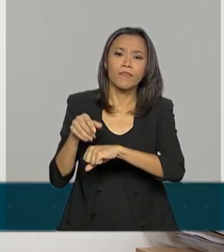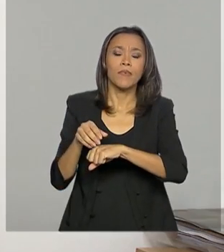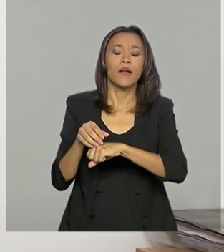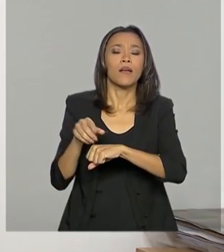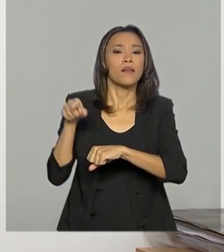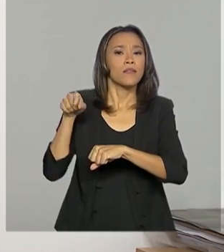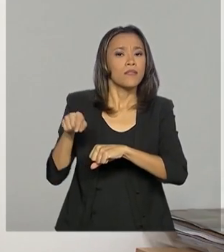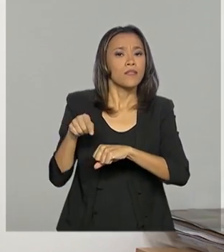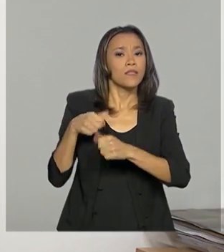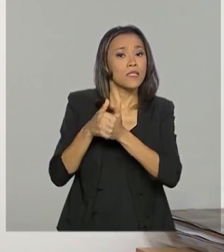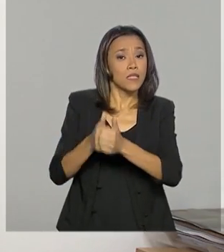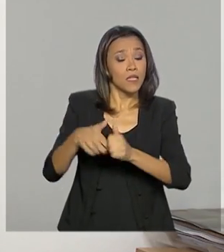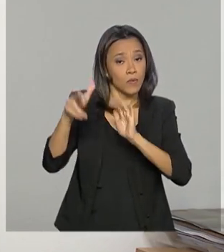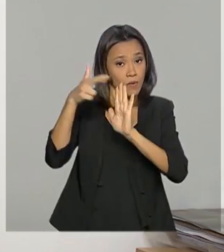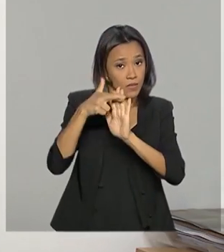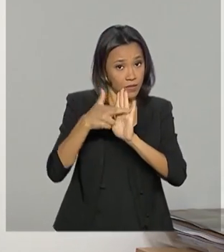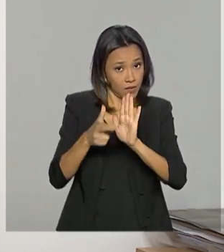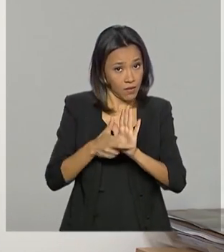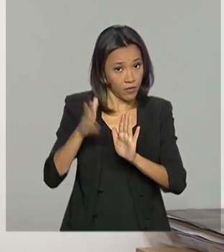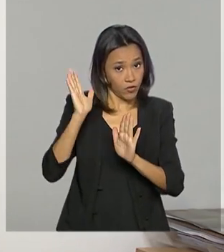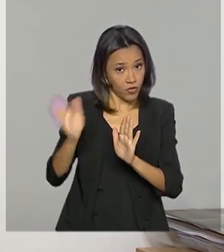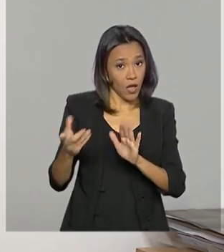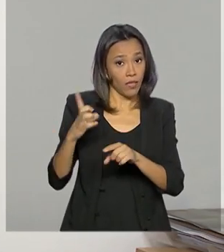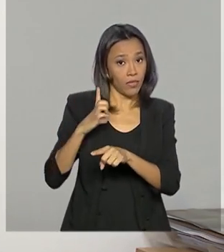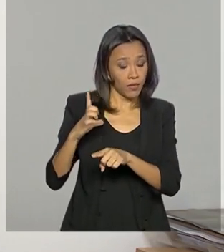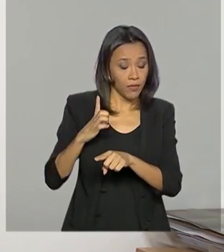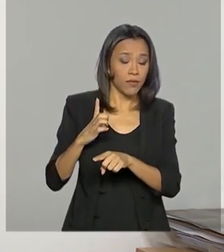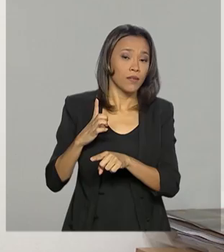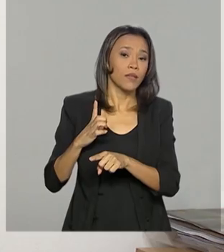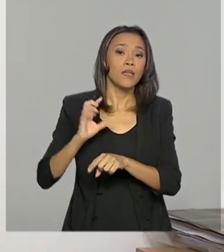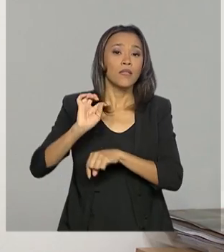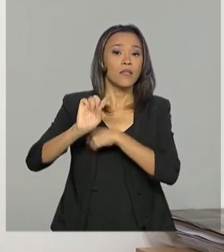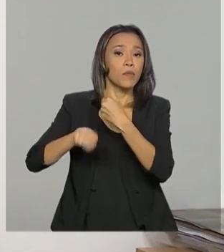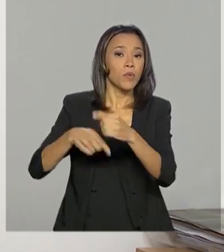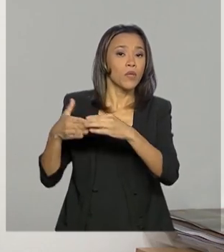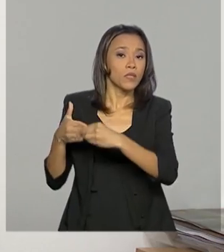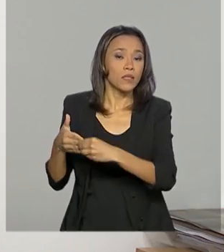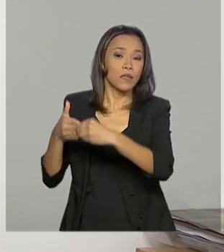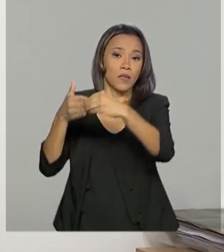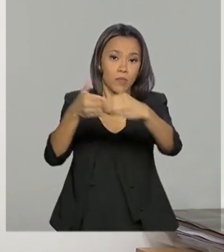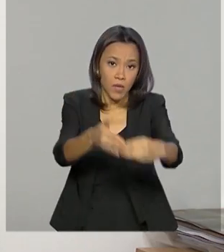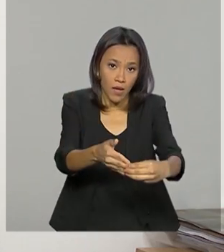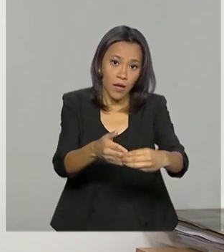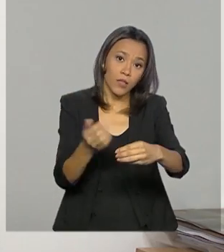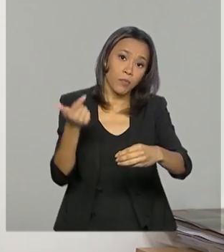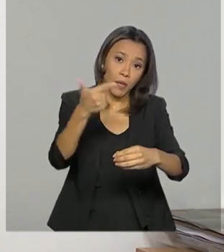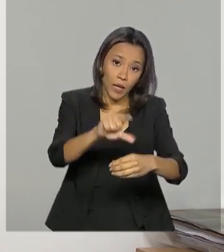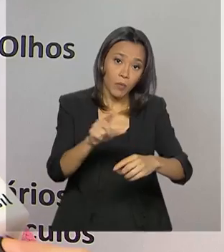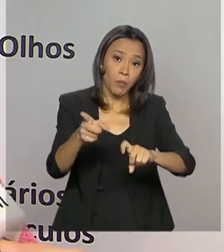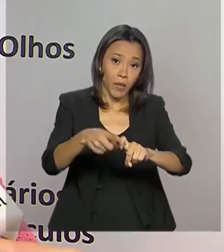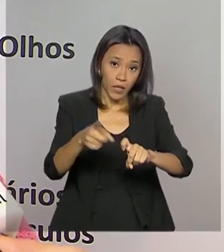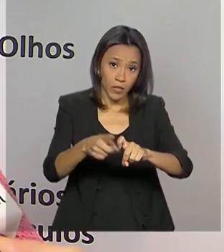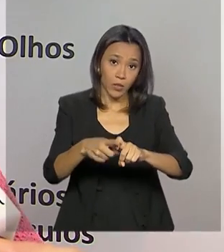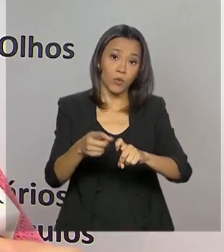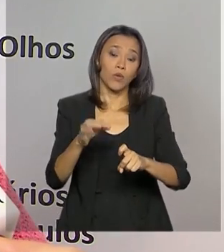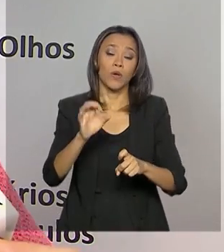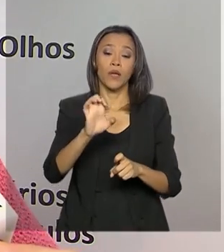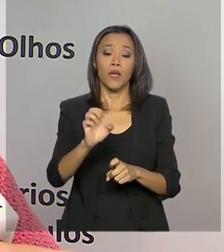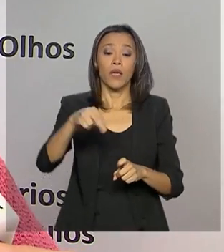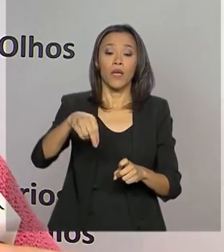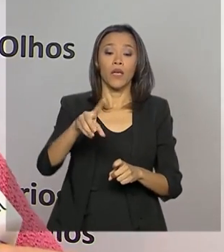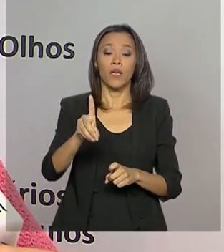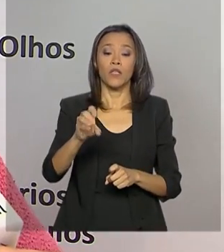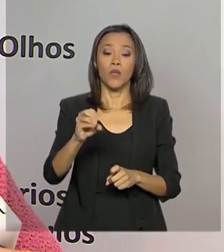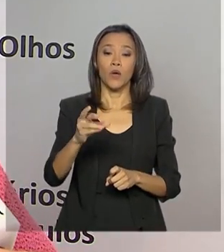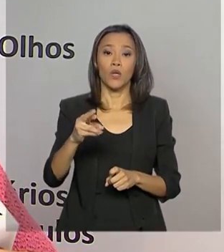com critérios estabelecidos, ele é encaminhado via regulação para o endocrinologista. Você quer viver como